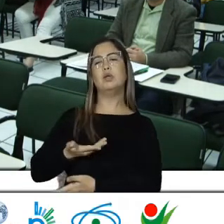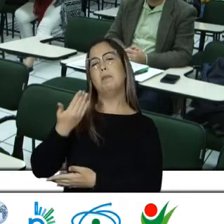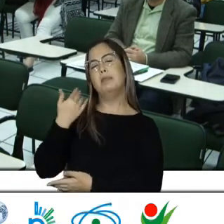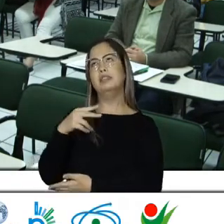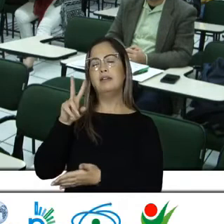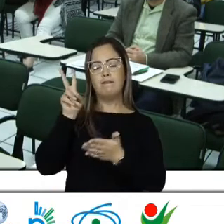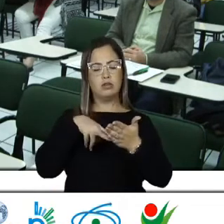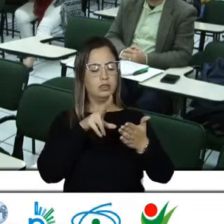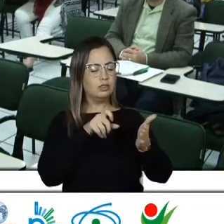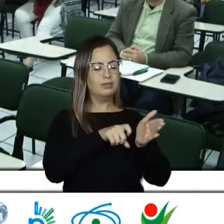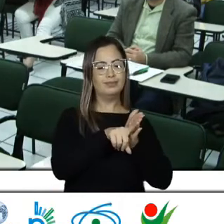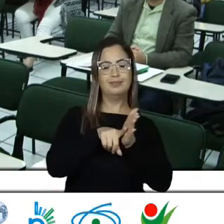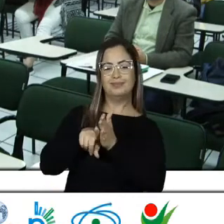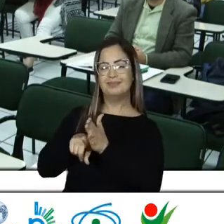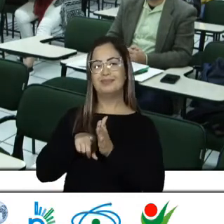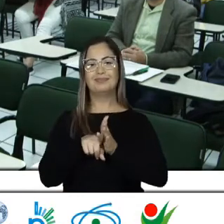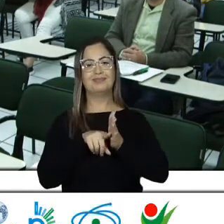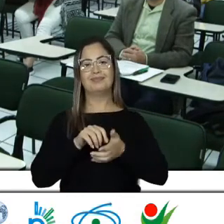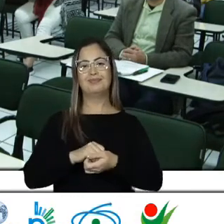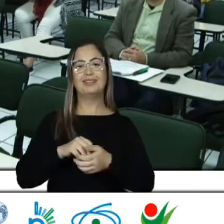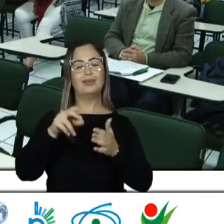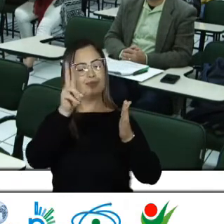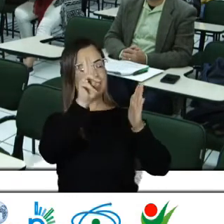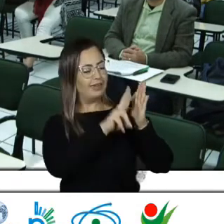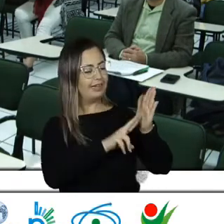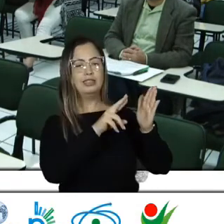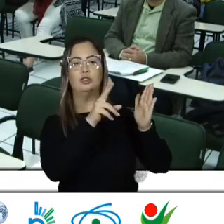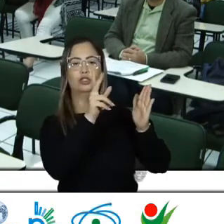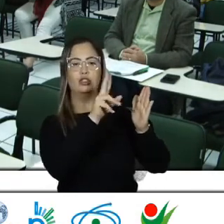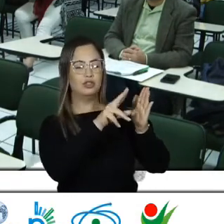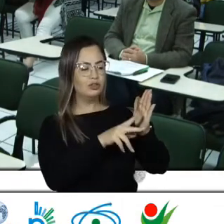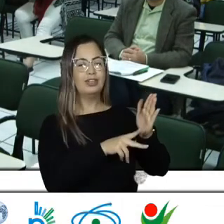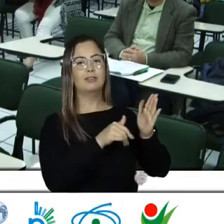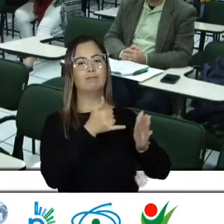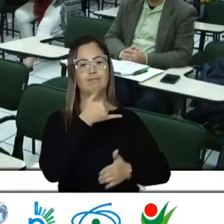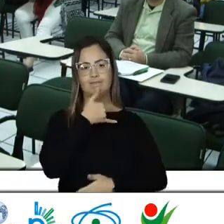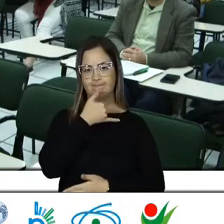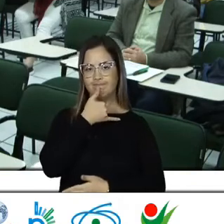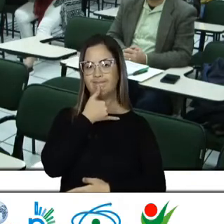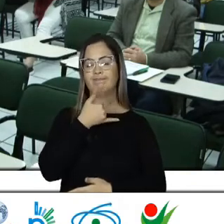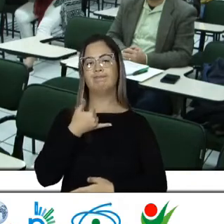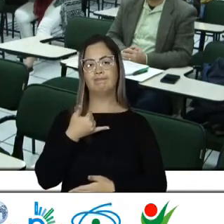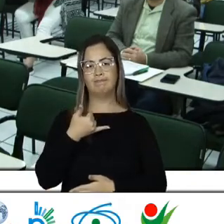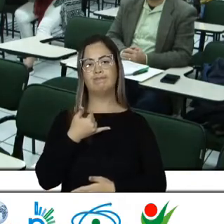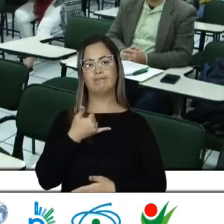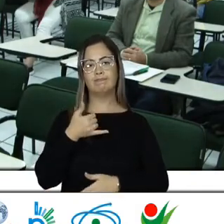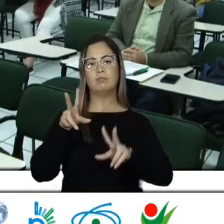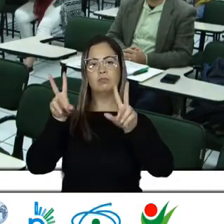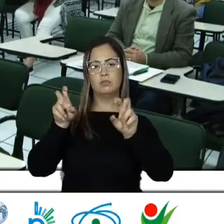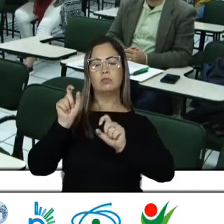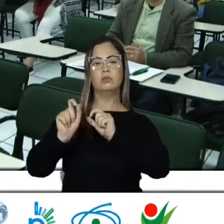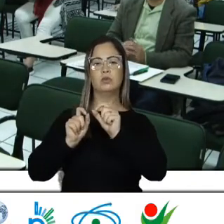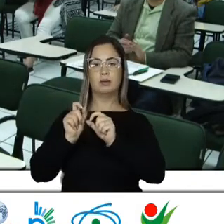Também Bonito Que eu quero dizer Bem feito Porque os relatos Que a gente escuta Eles são tristes Muitas vezes Que é aquela pessoa Por